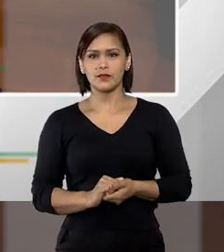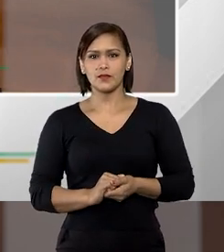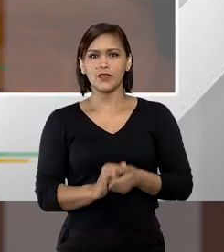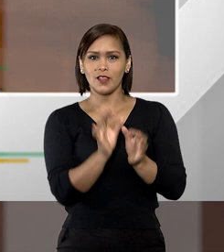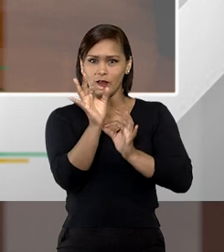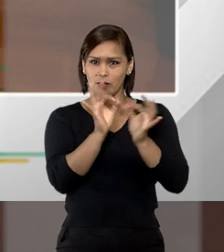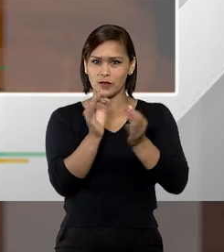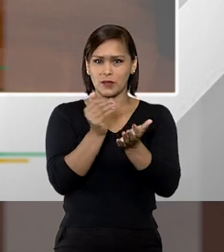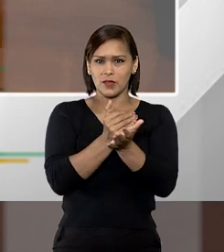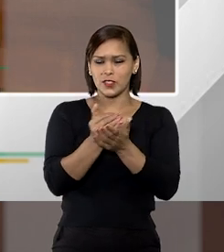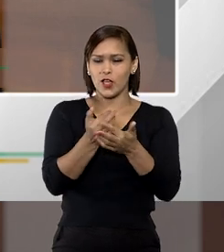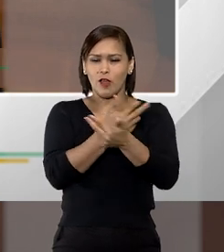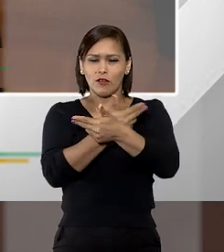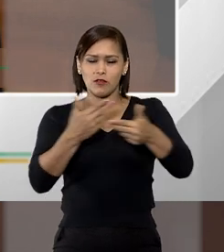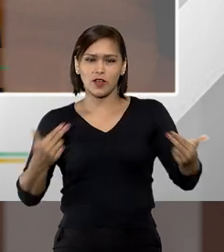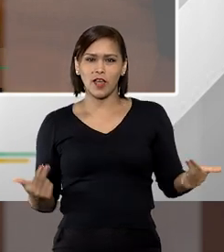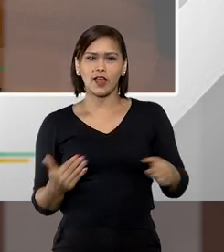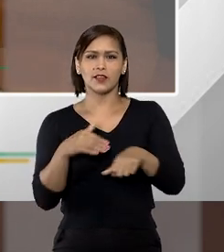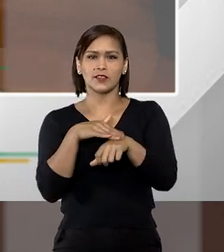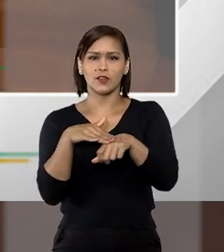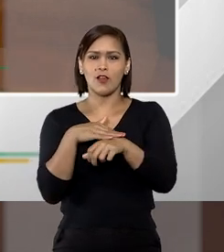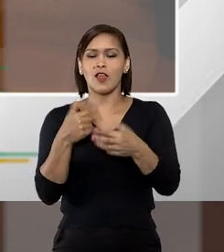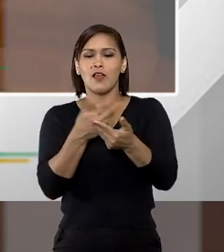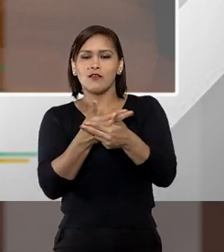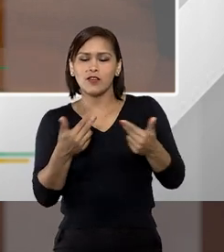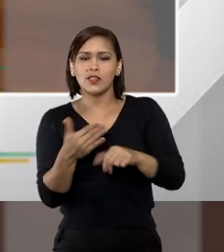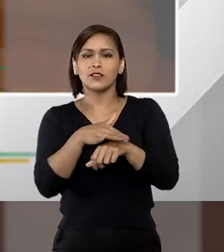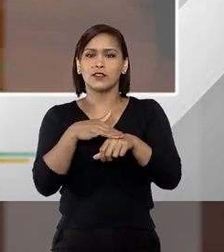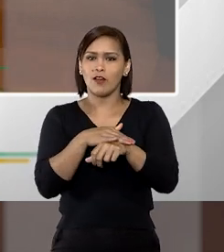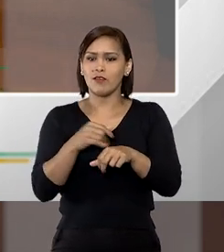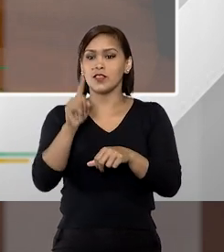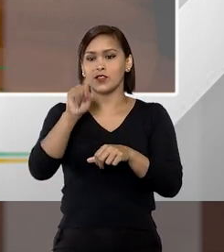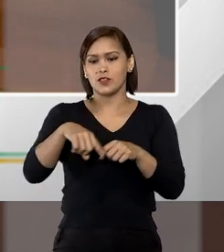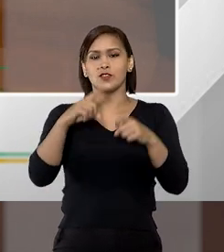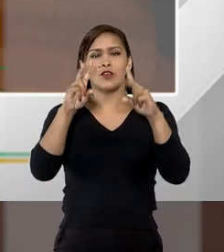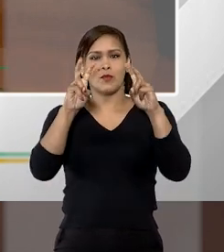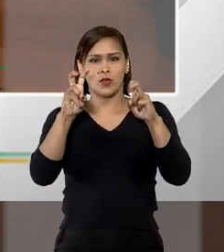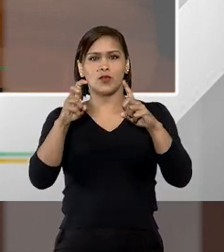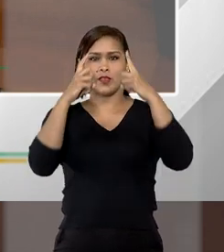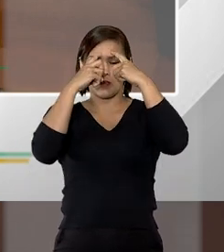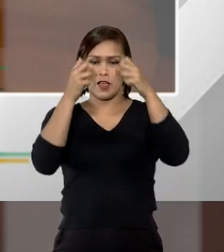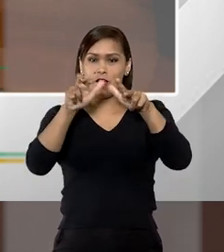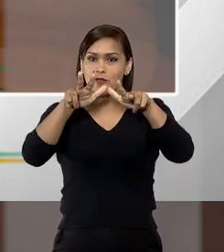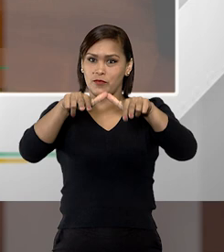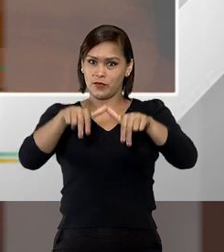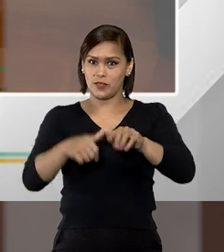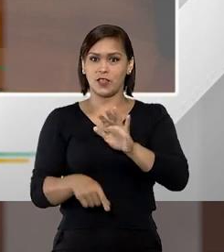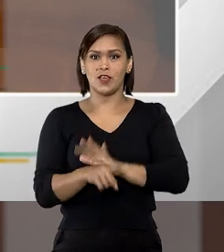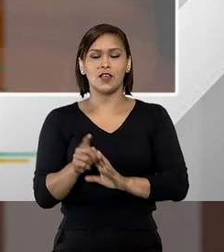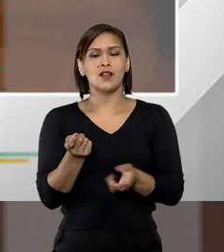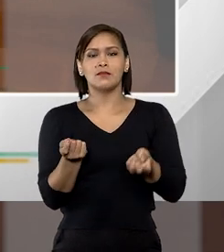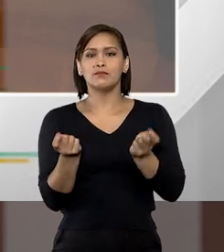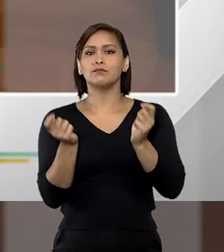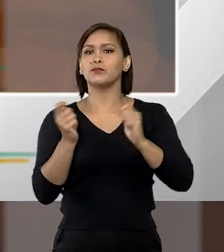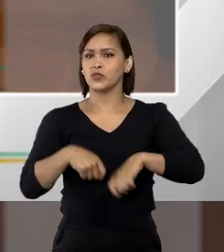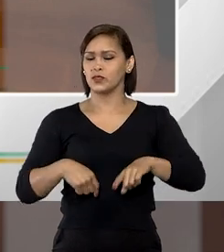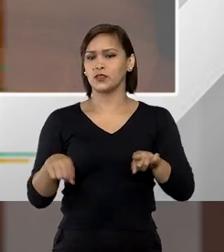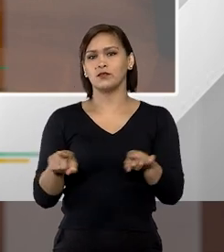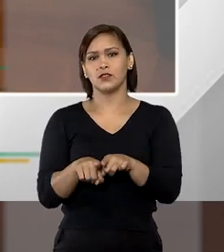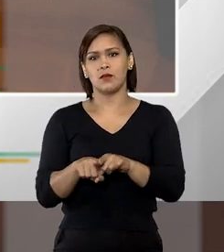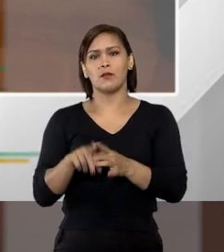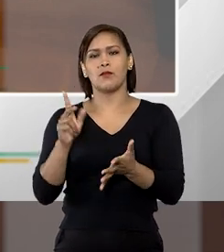elaborado a partir de muitas discussões discussões muito atualizadas sobre a questão da violência de gênero e ele vai permitir que